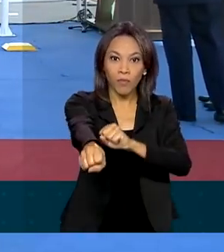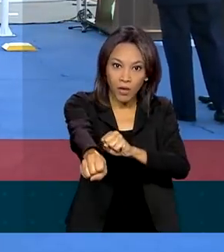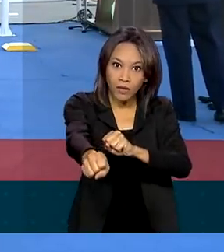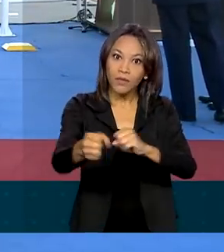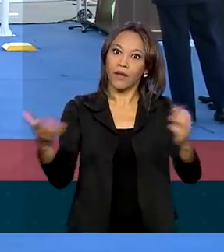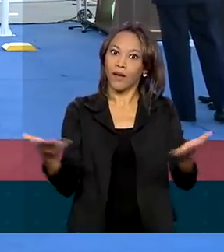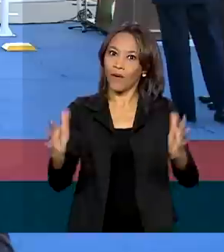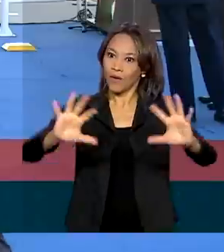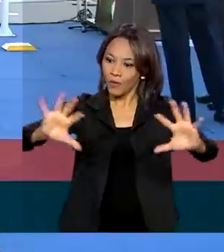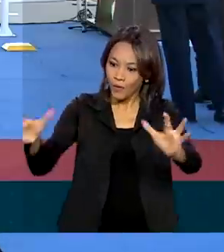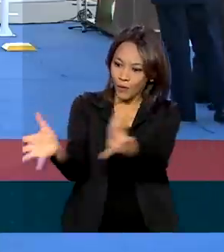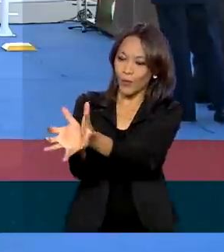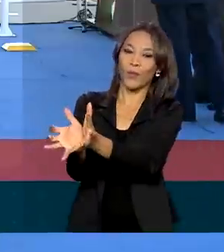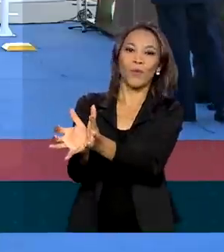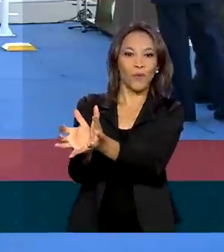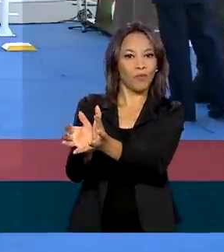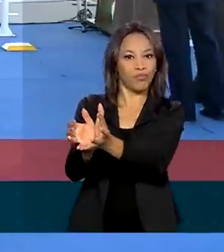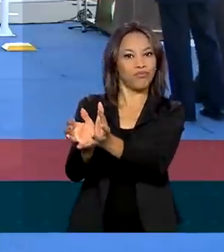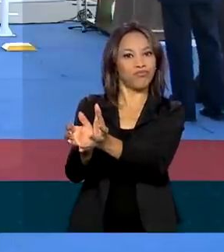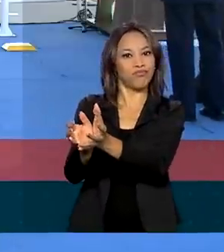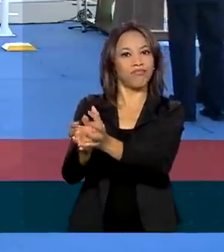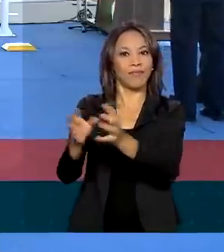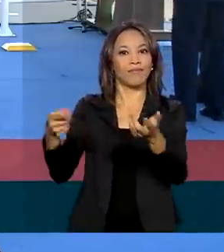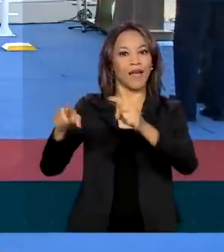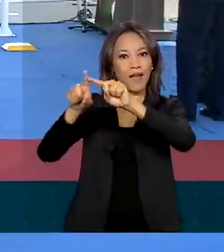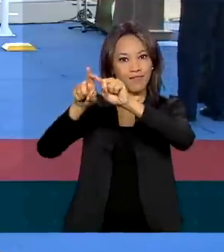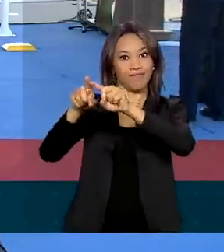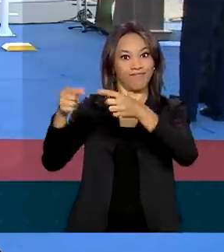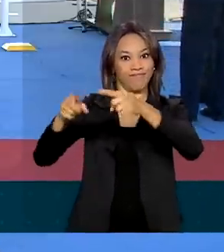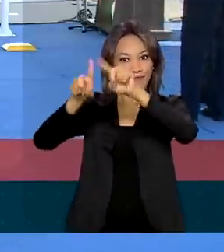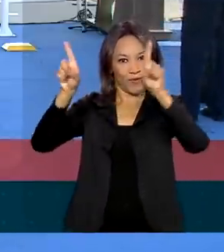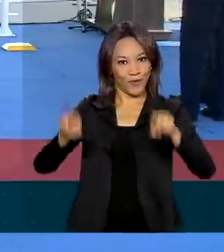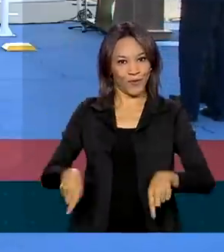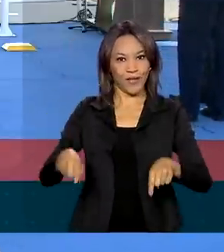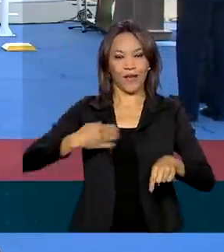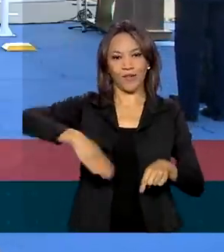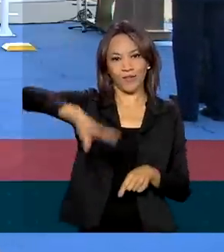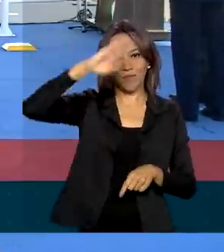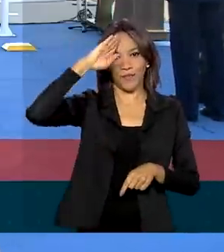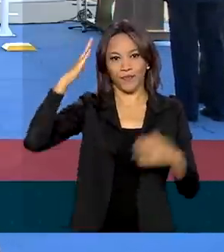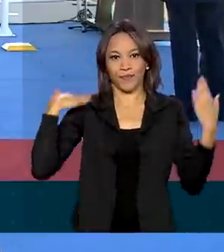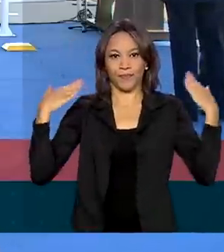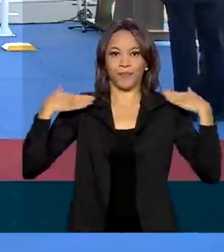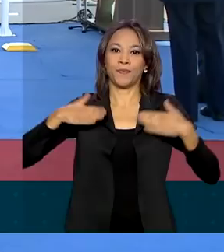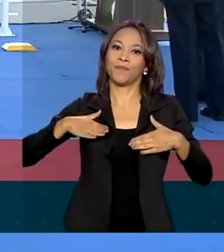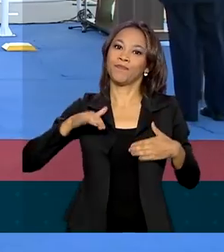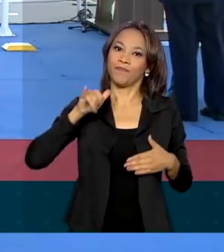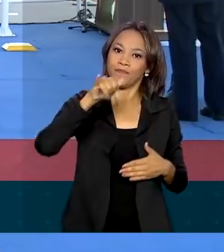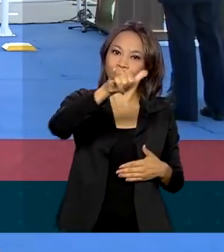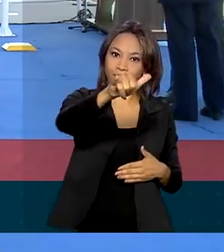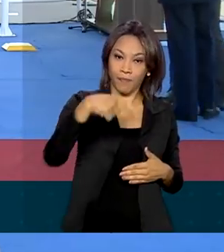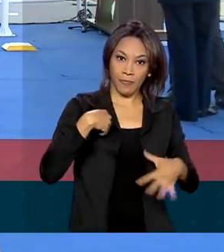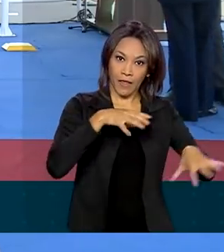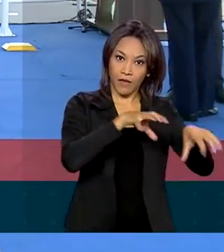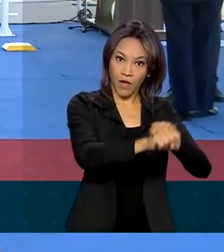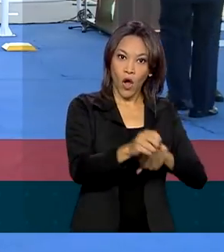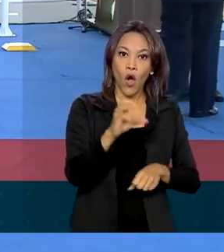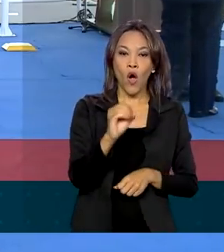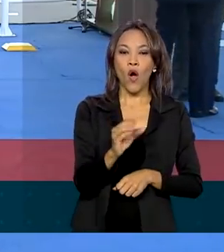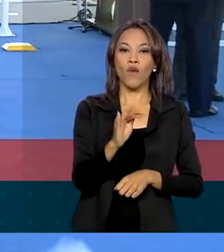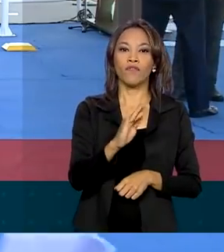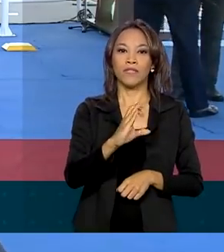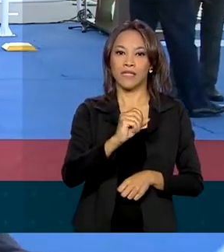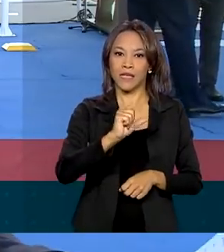compor agora o quadro da Força Aérea Brasileira. Aqui na Academia de Perassununga, eles se formam em oficiais